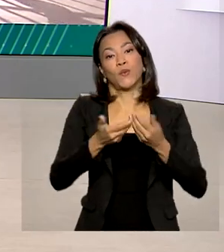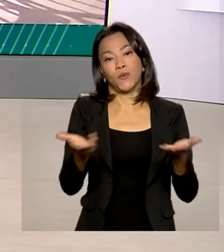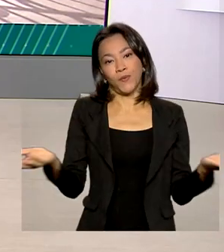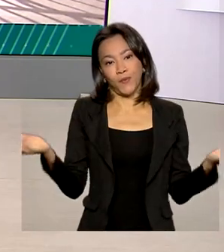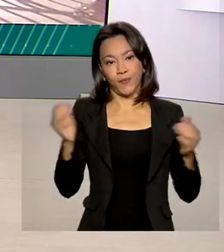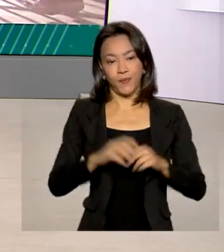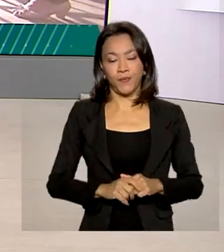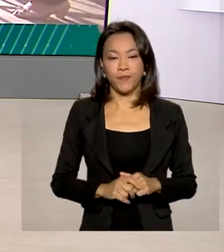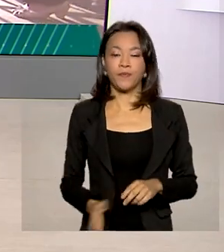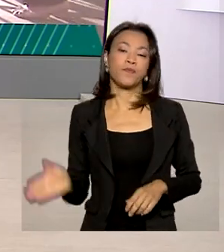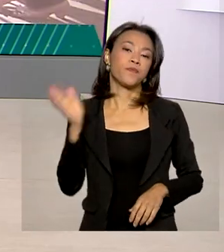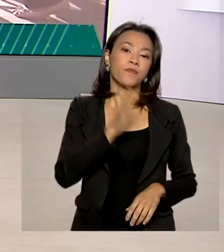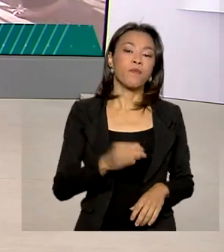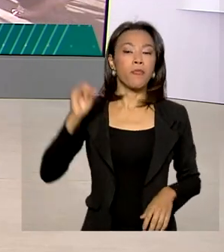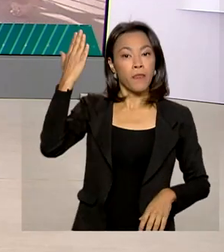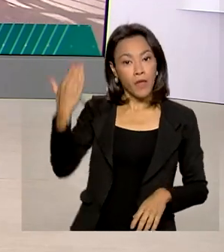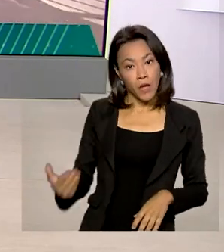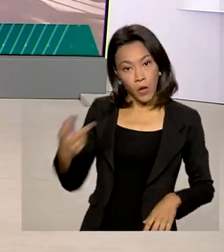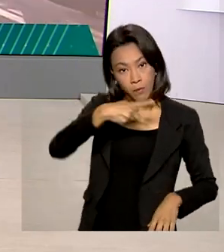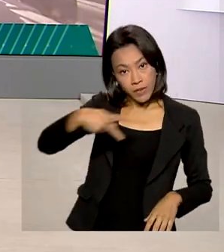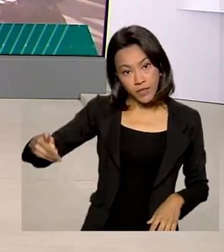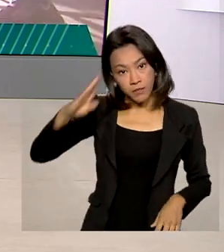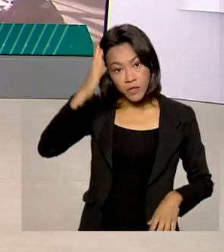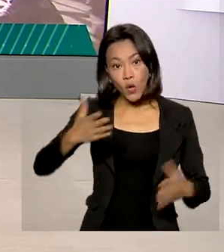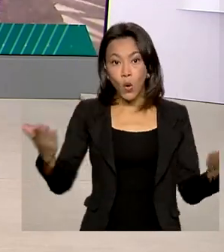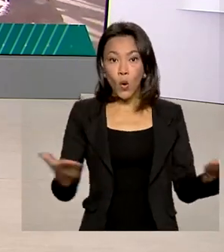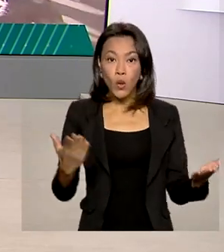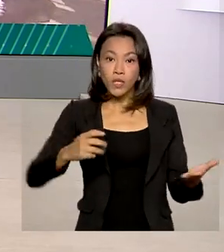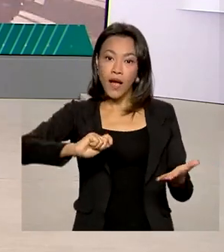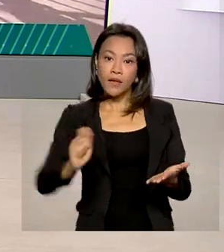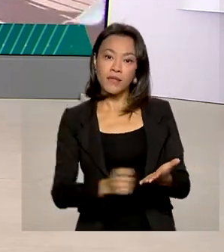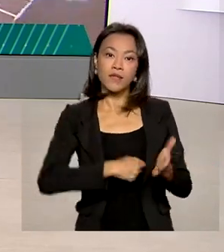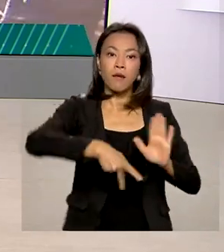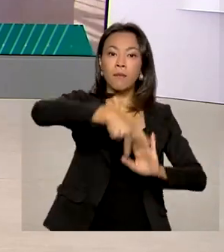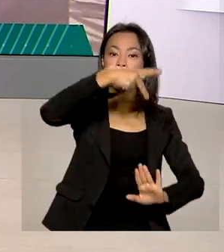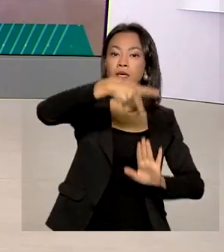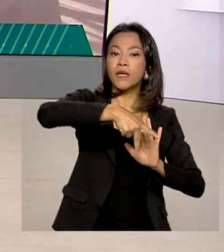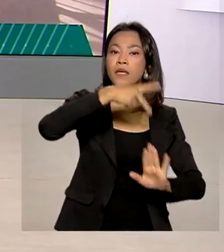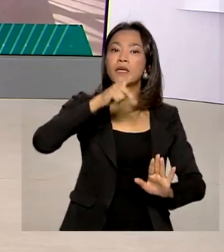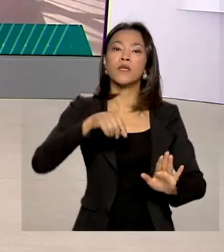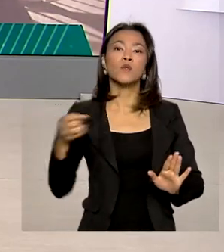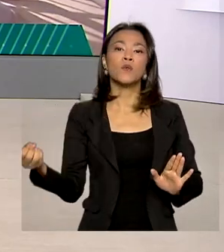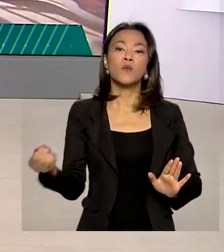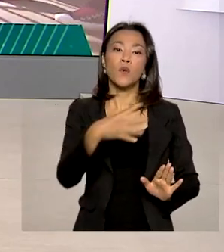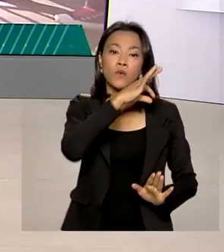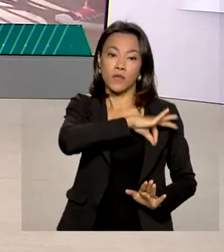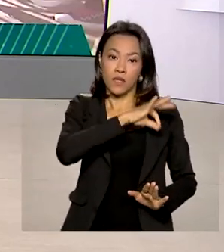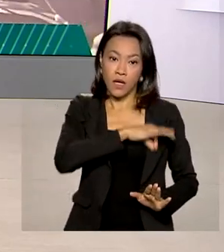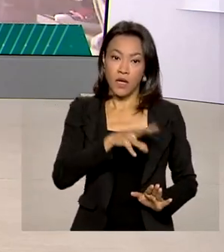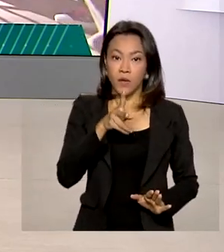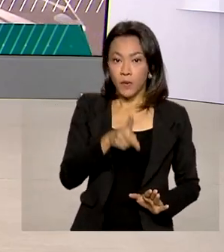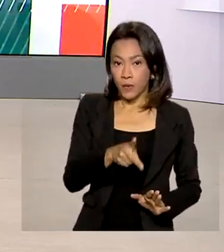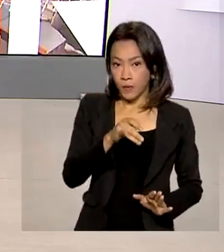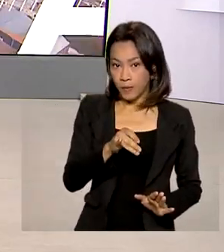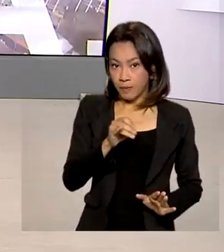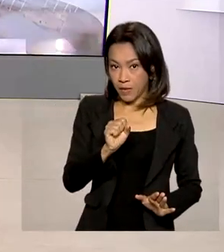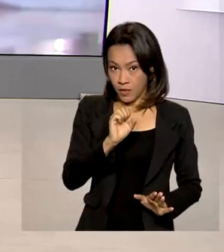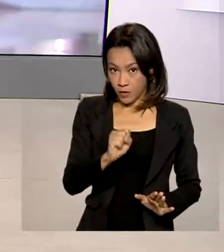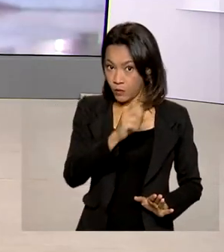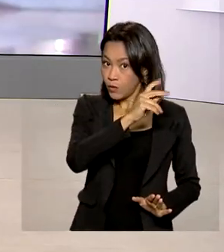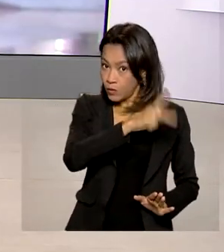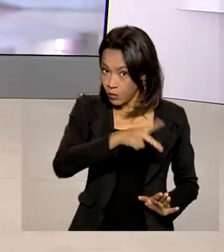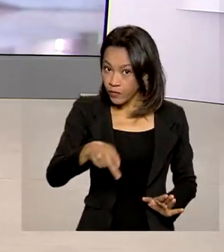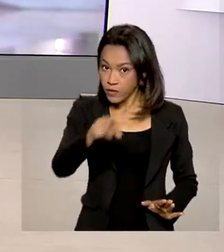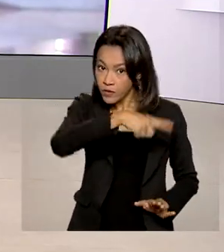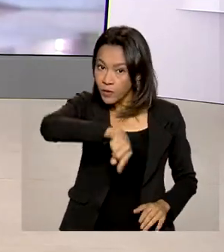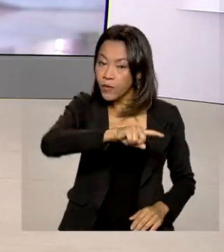O presidente Jair Bolsonaro assina hoje a portaria do novo piso salarial dos professores da educação básica. Vamos ao Palácio do Planalto,